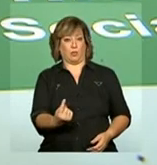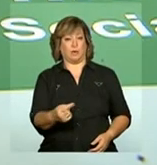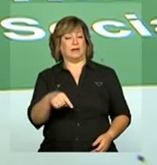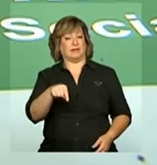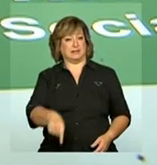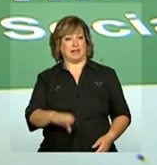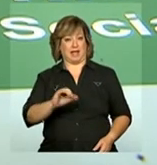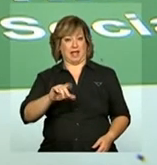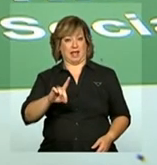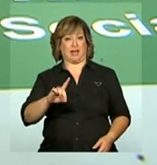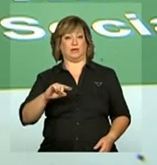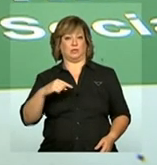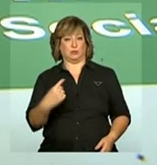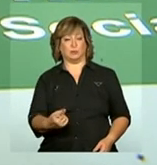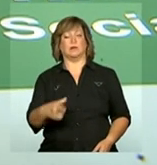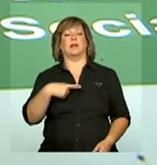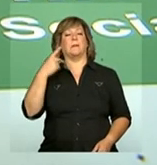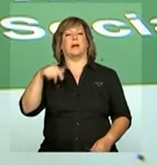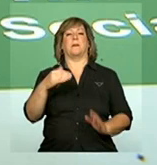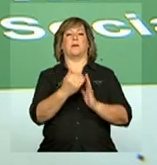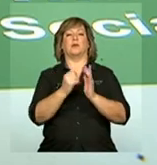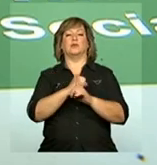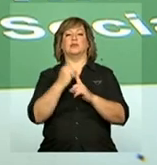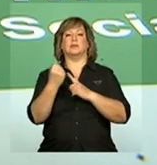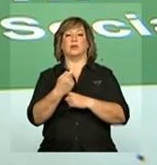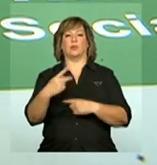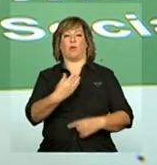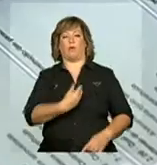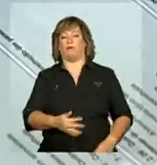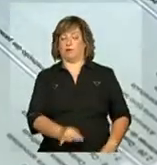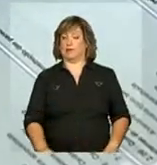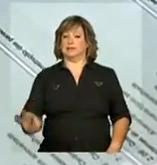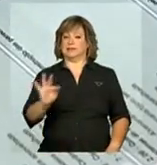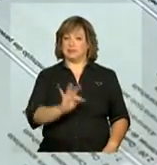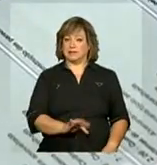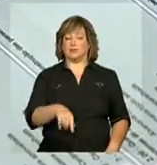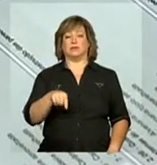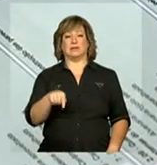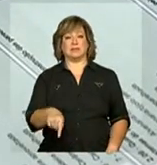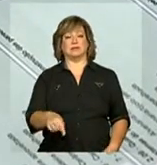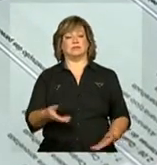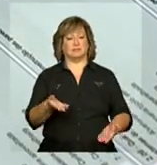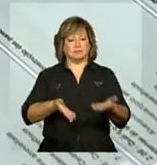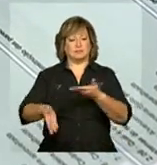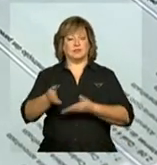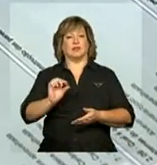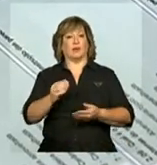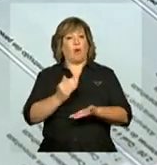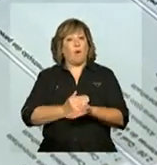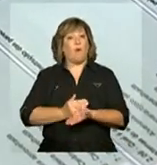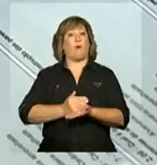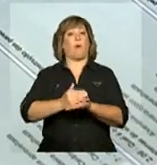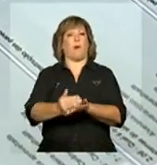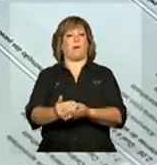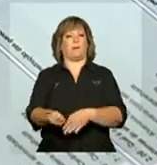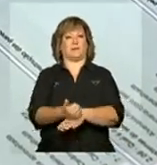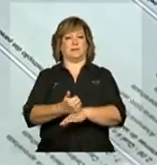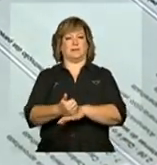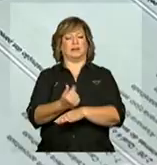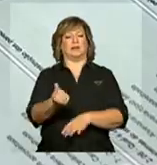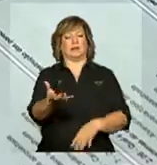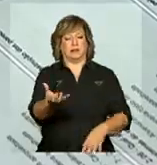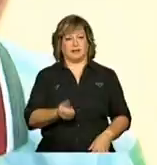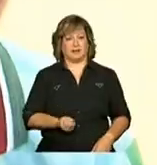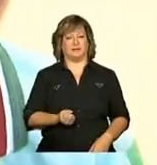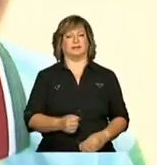sistema de cadastro para programas sociais do governo federal. O atendimento é o pontapé inicial para receber